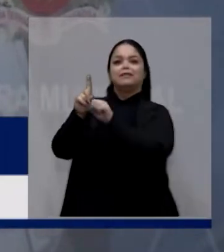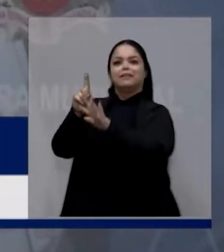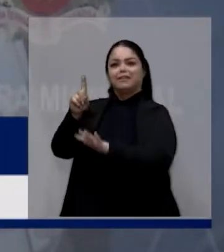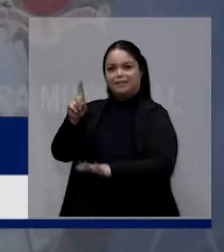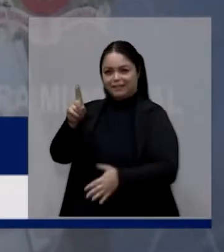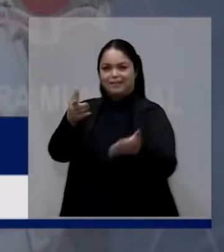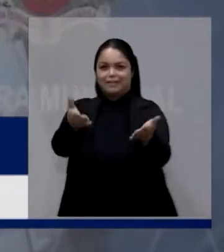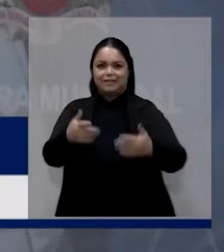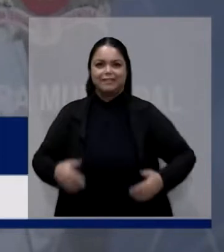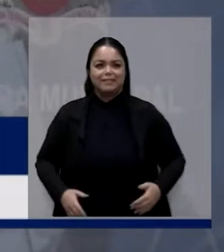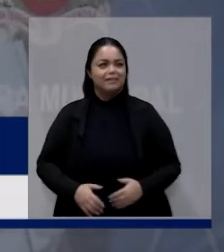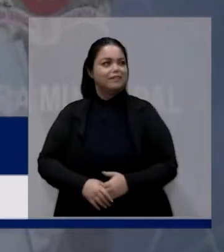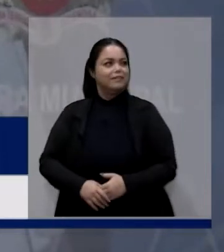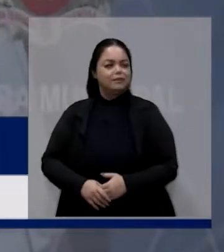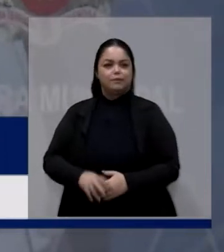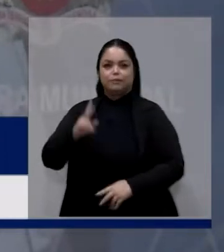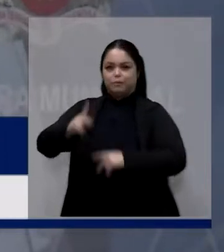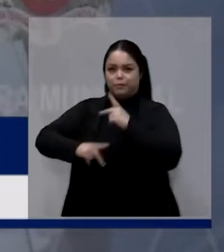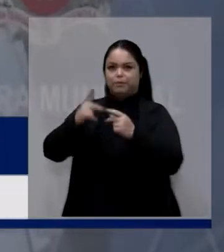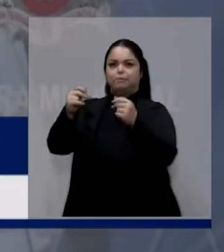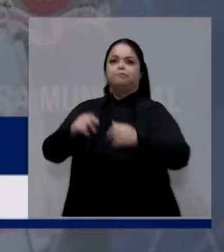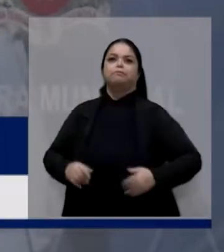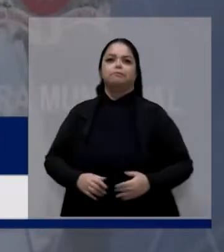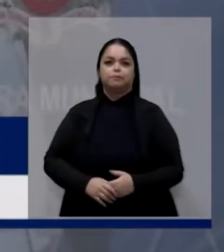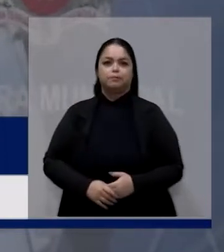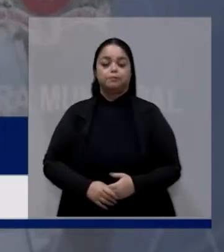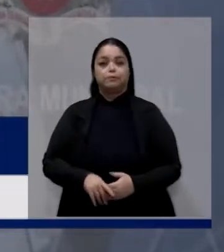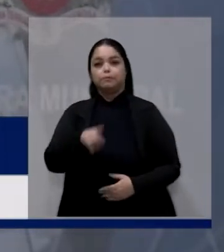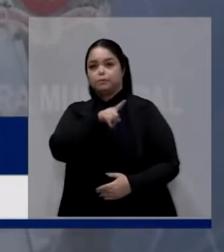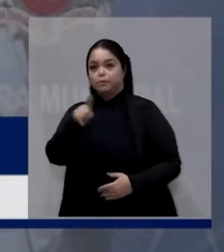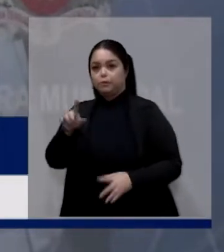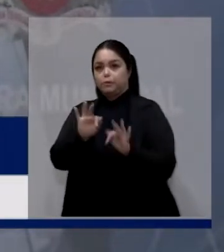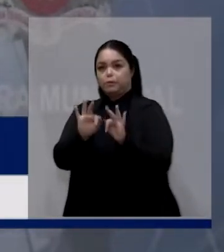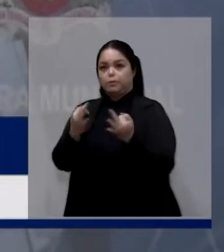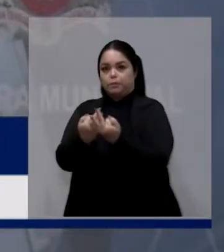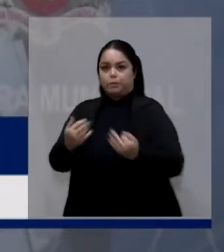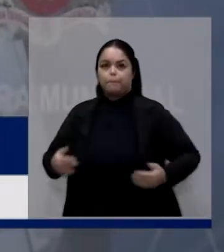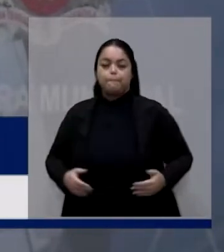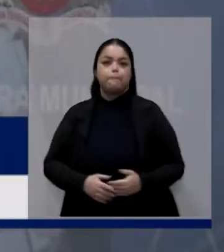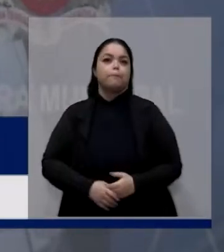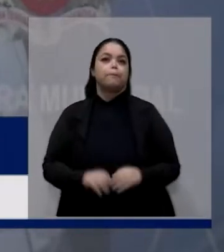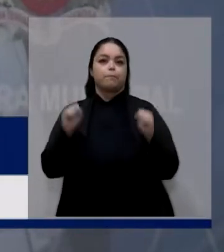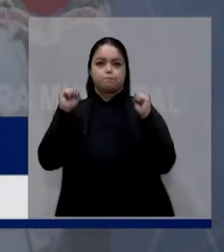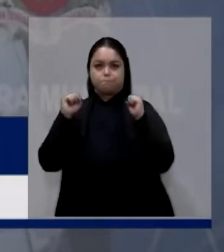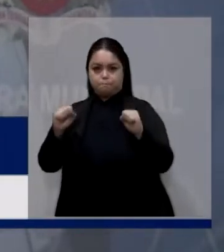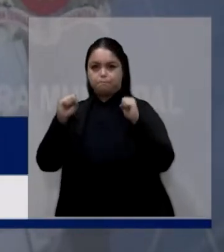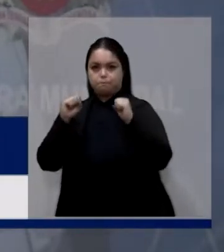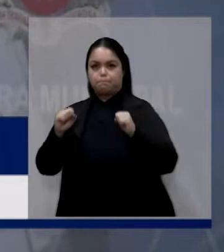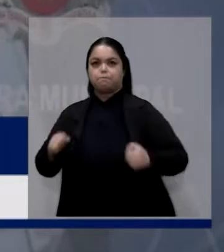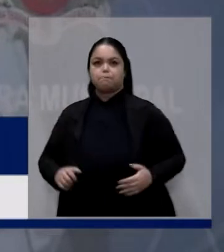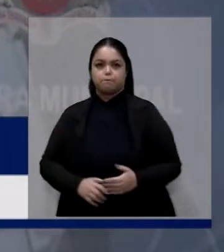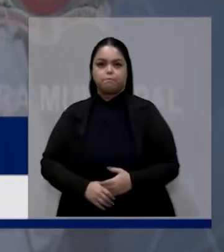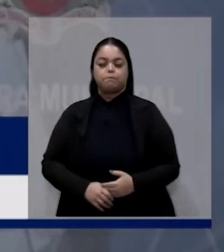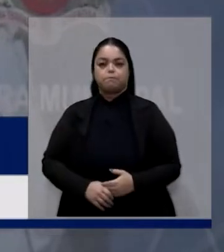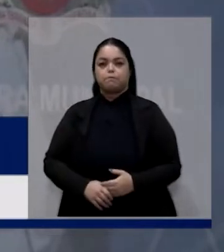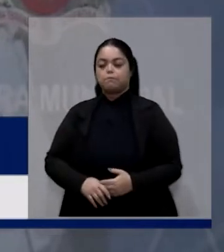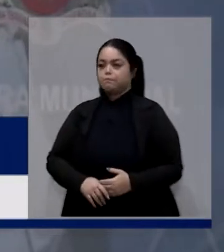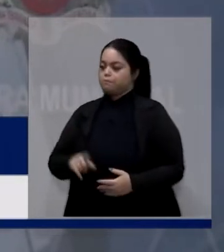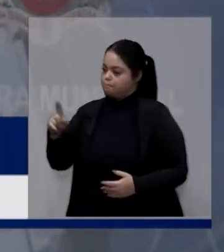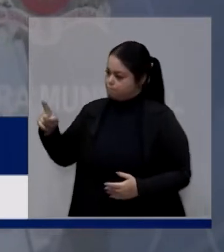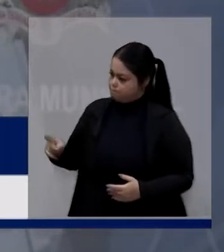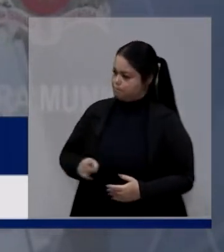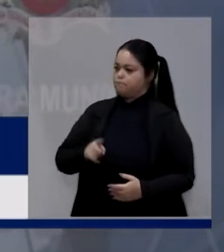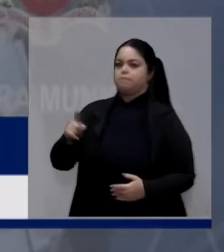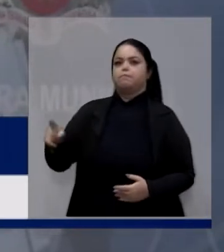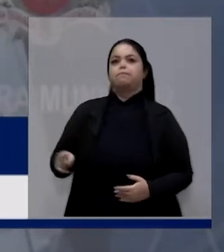continue te abençoando. Que você e a sua família possam levar para a eternidade